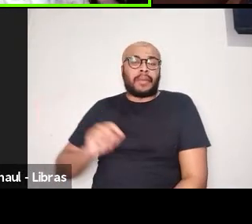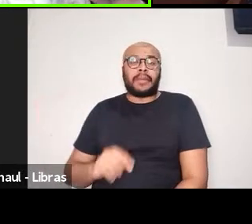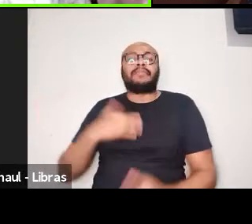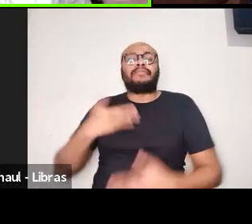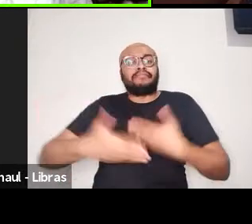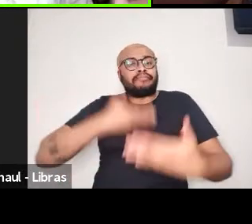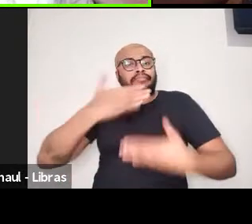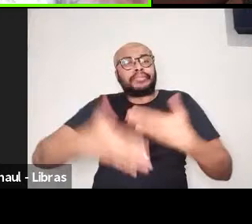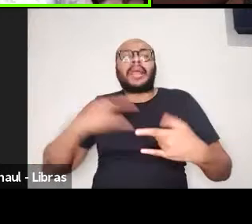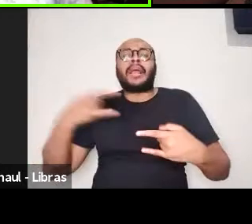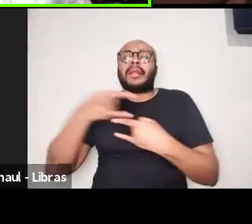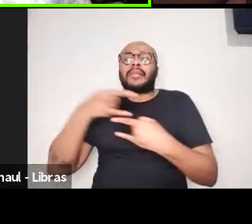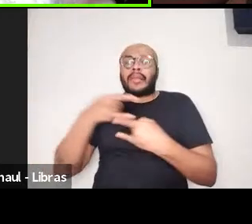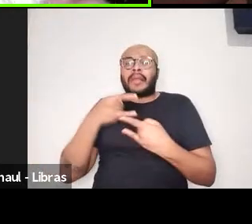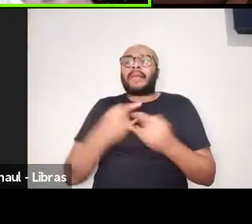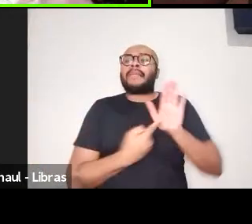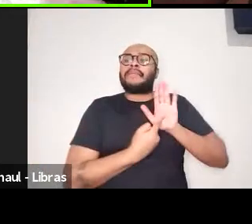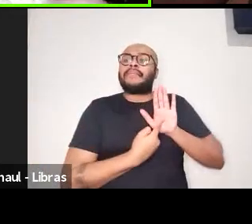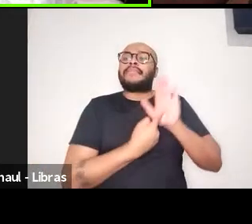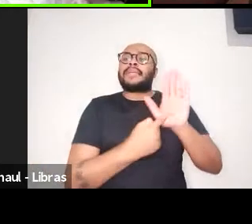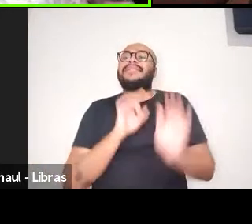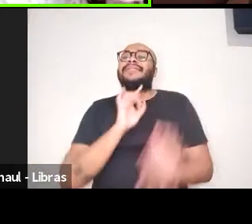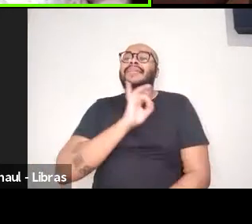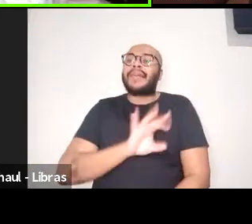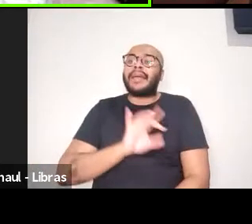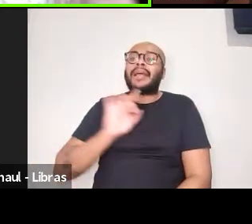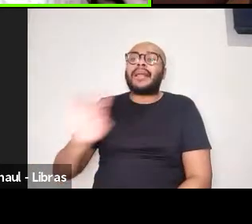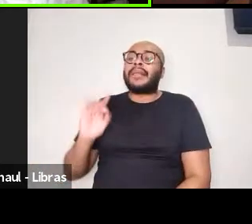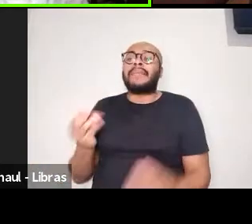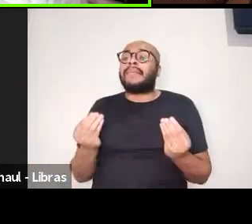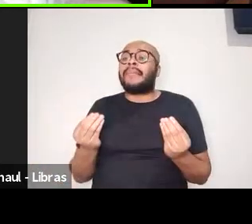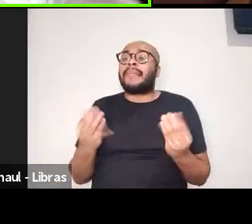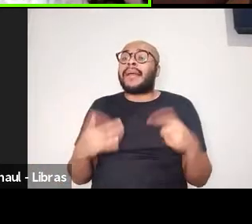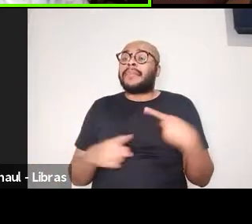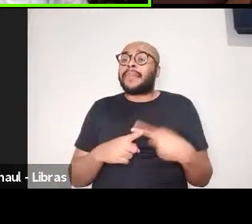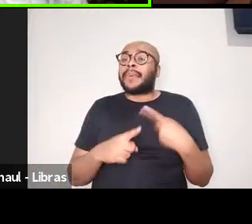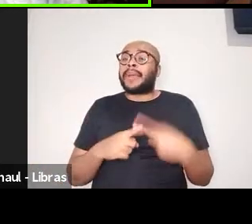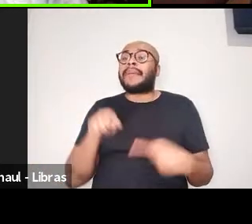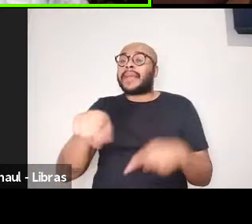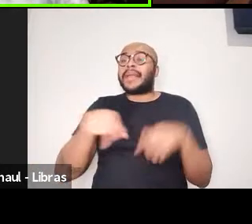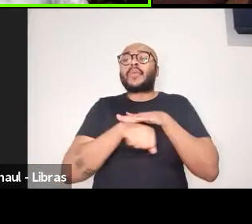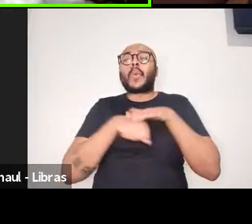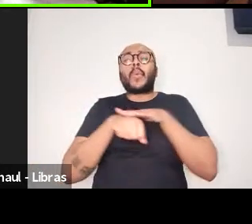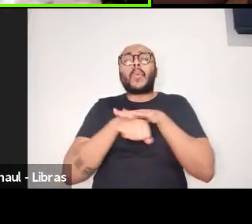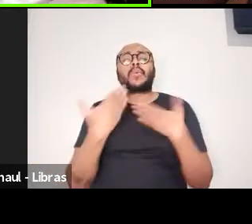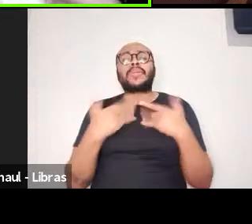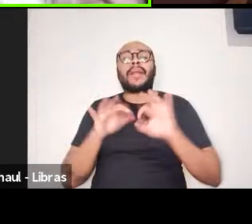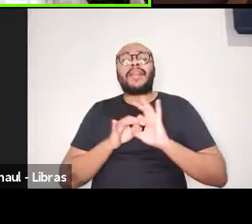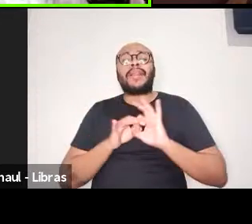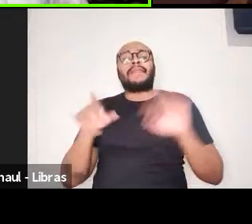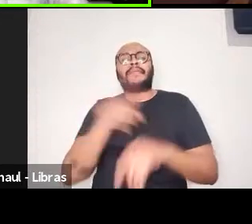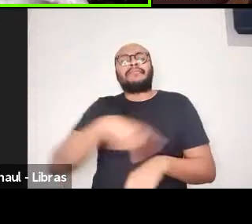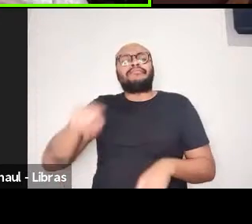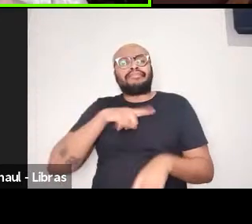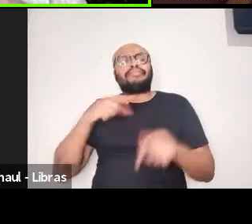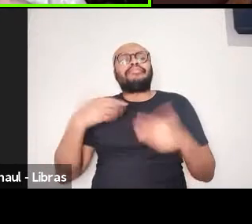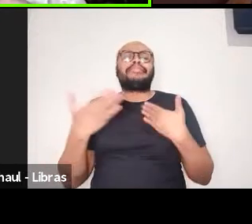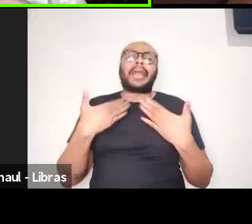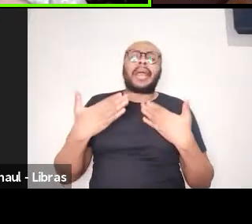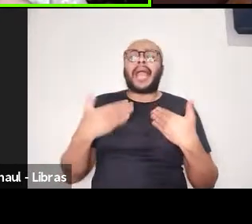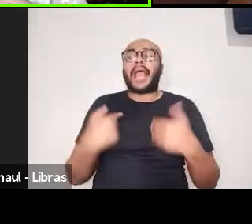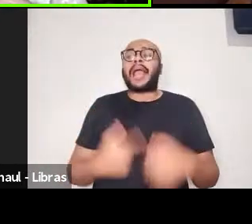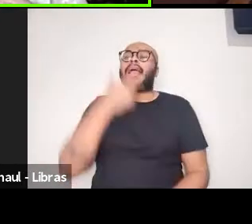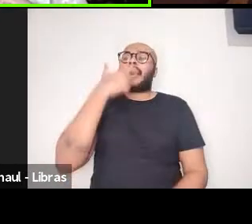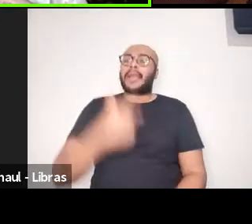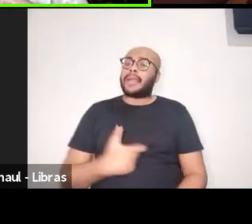justamente para que eles possam conversar mais livremente, e eu também vou me atrever a